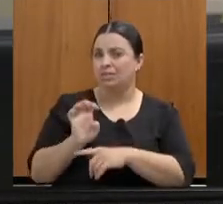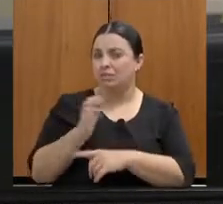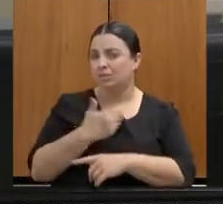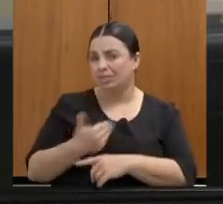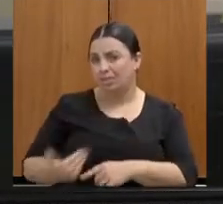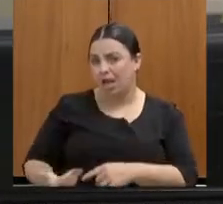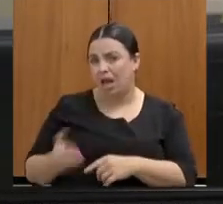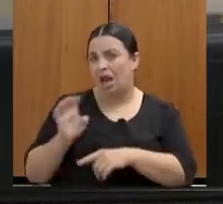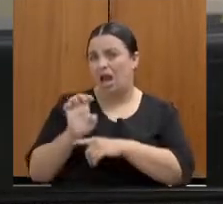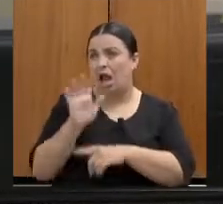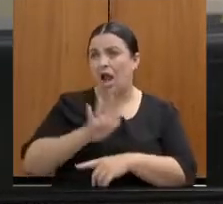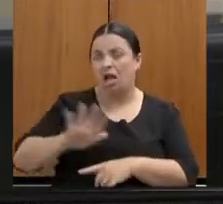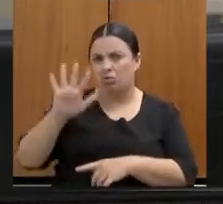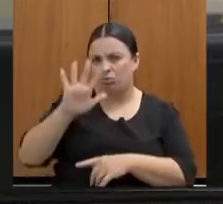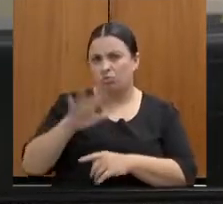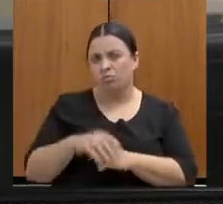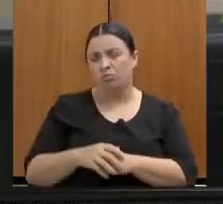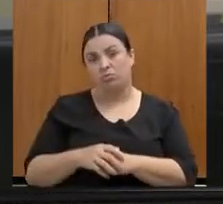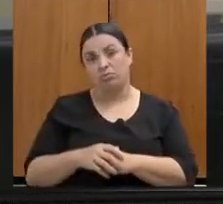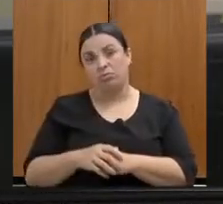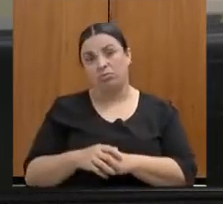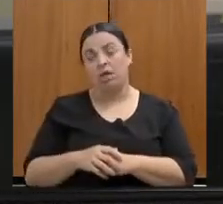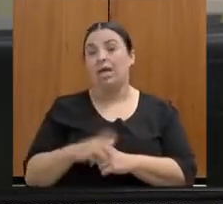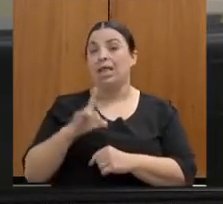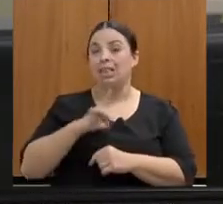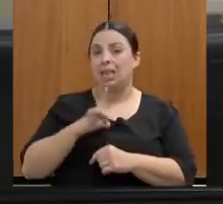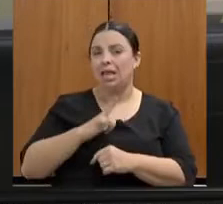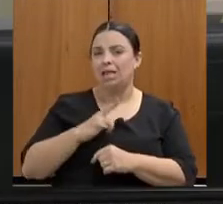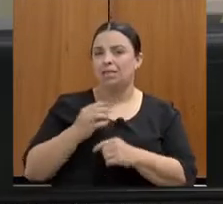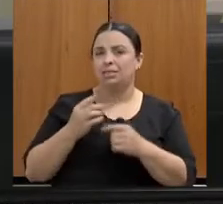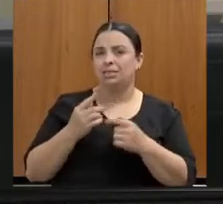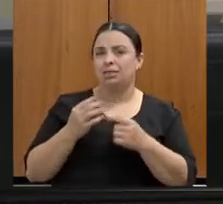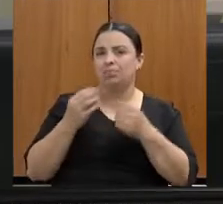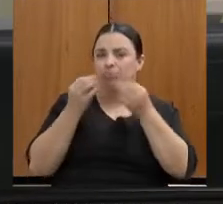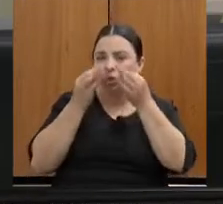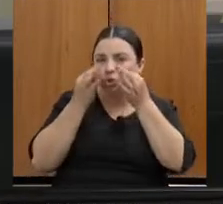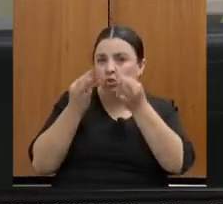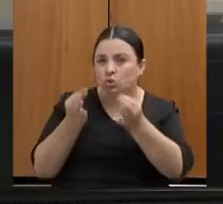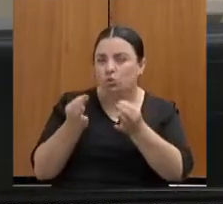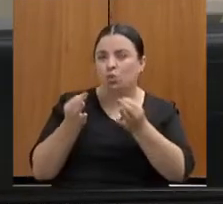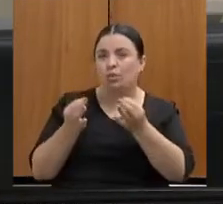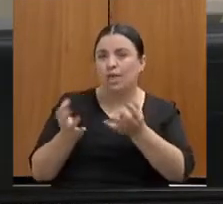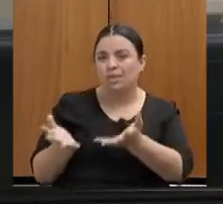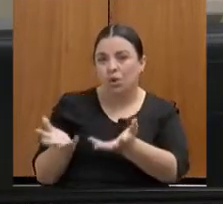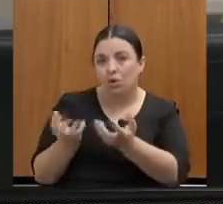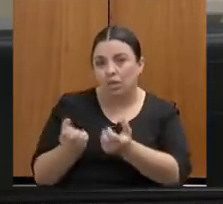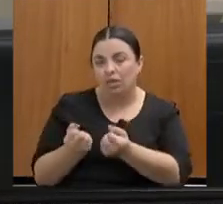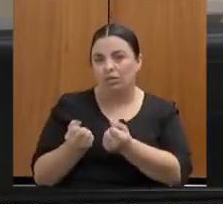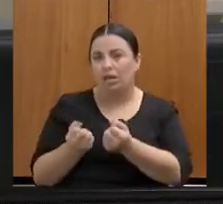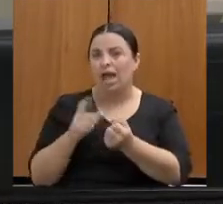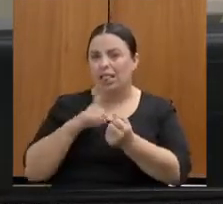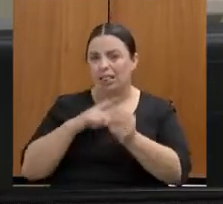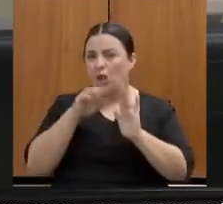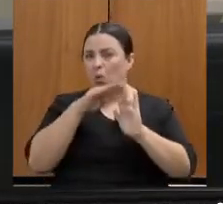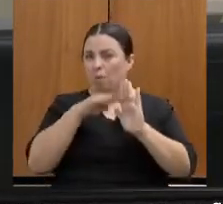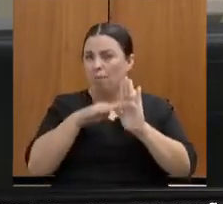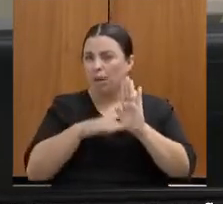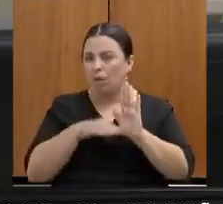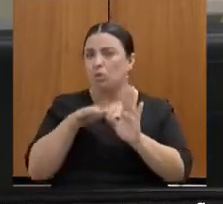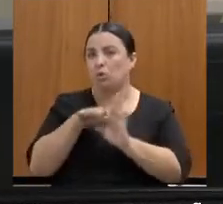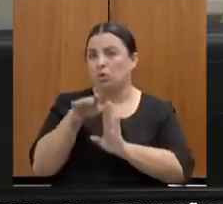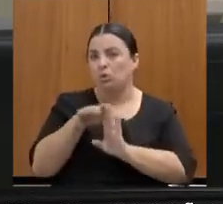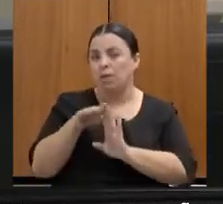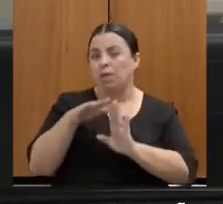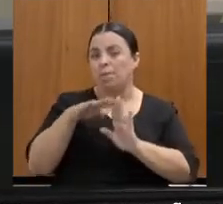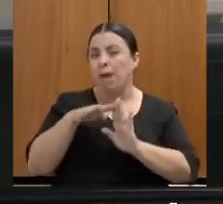especializado, existe essa escuta, essa acolhida? Existe um plano, uma orientação, um passo a